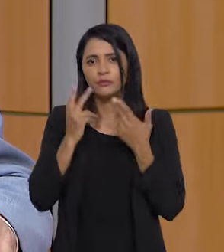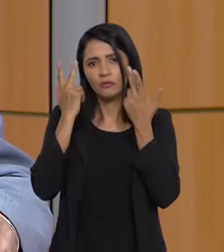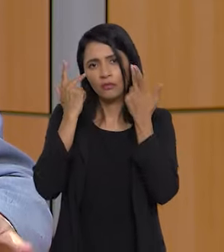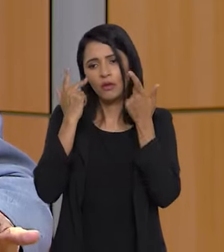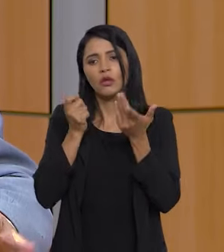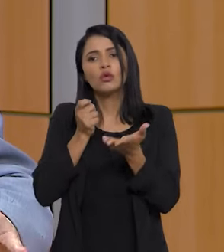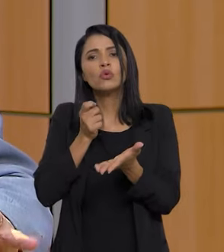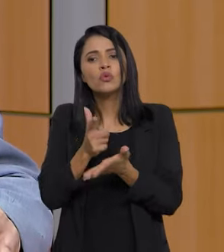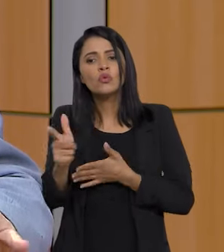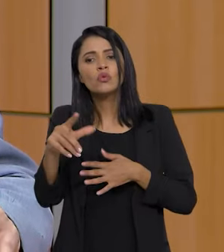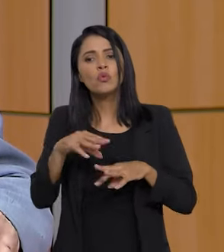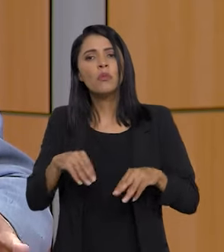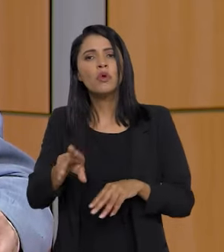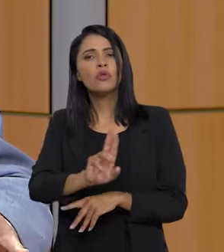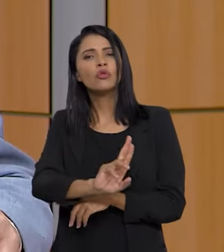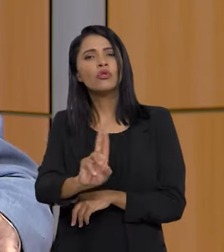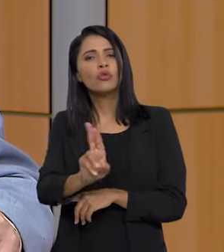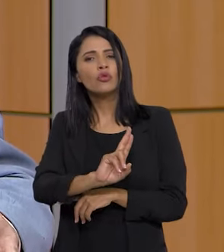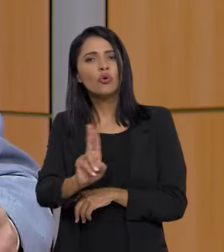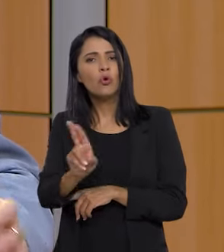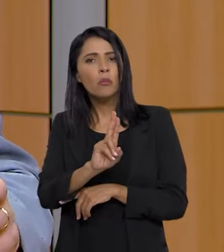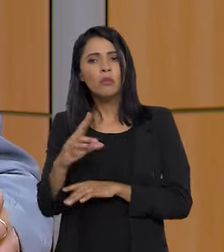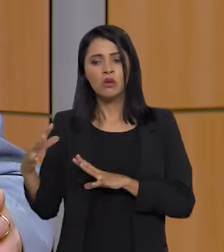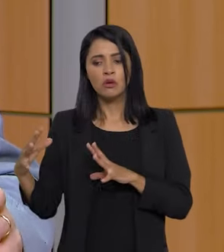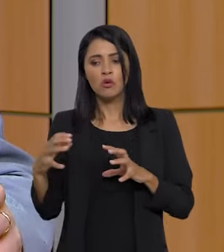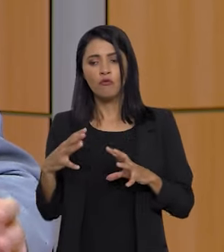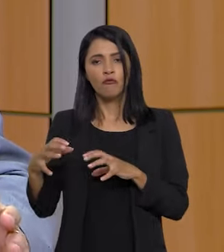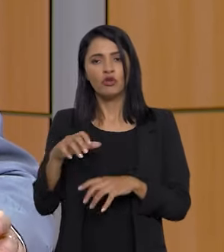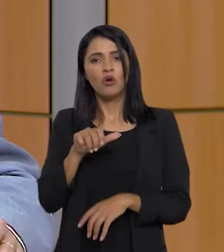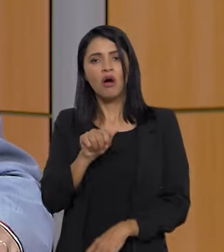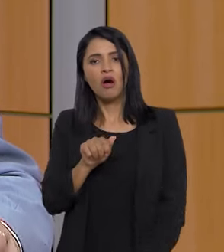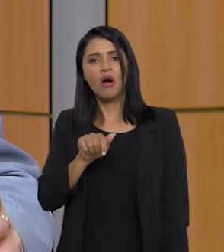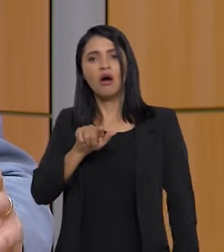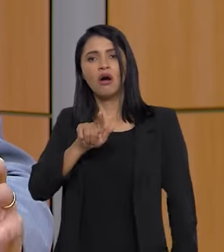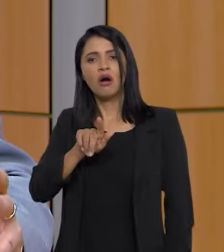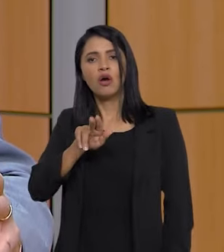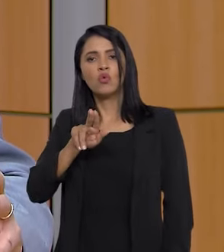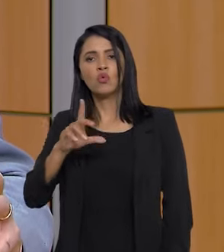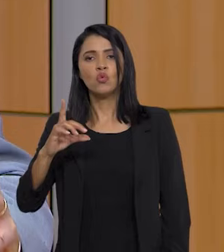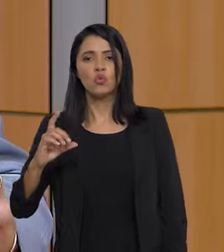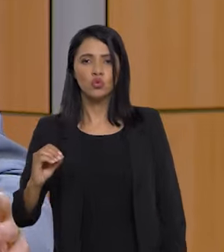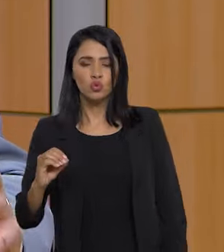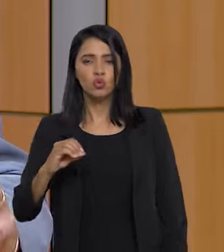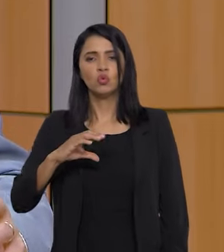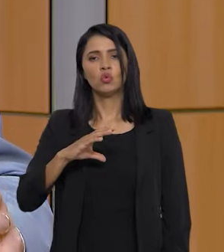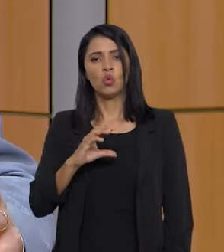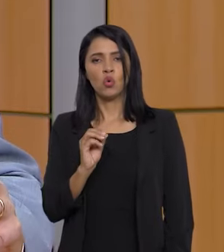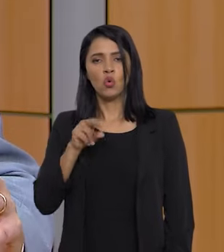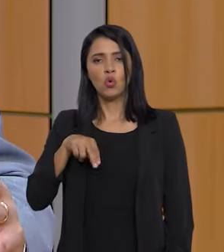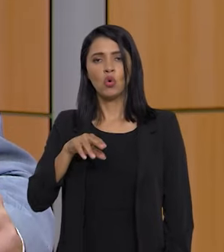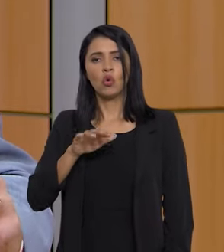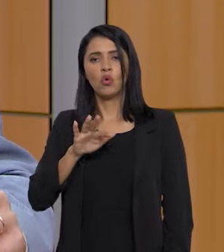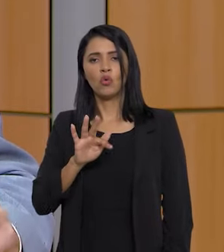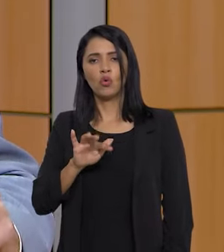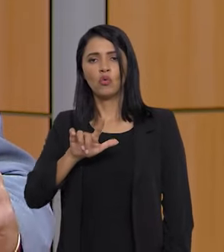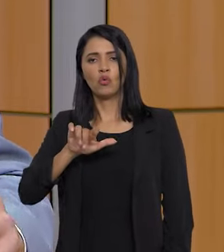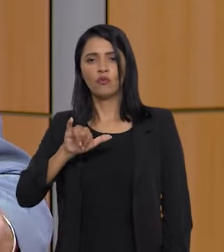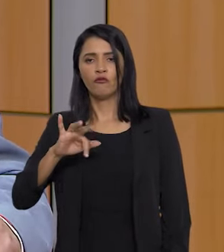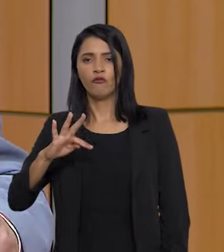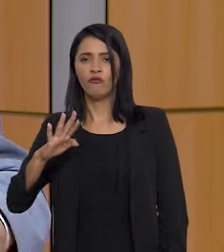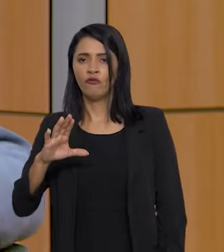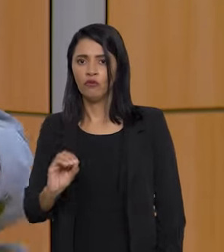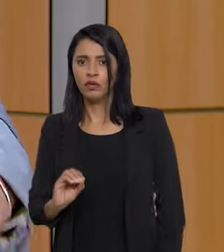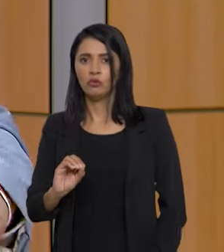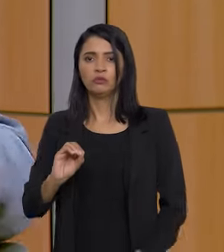no que a gente chama de conflito agudo. Onde tem conflito de terra, aqui precisa dar uma